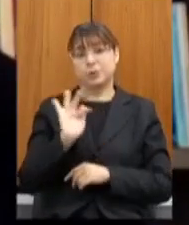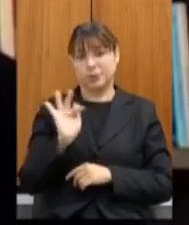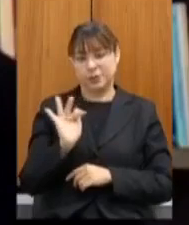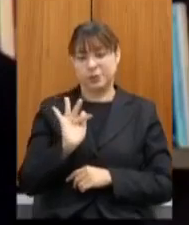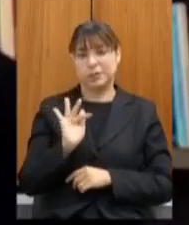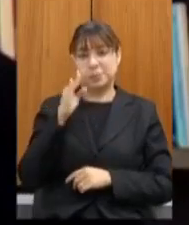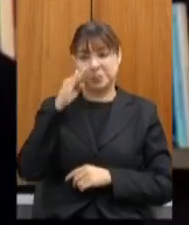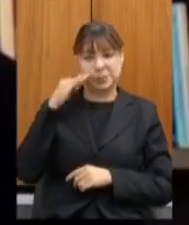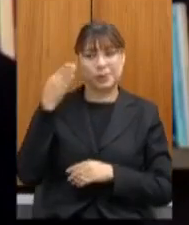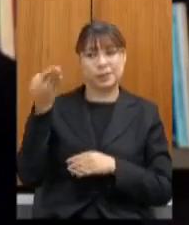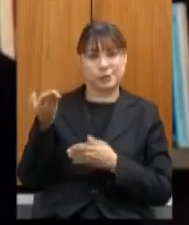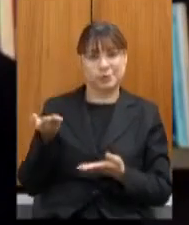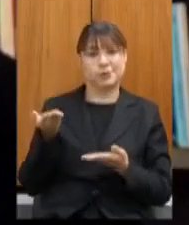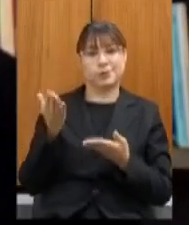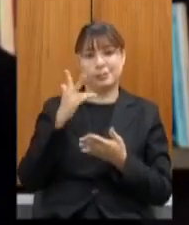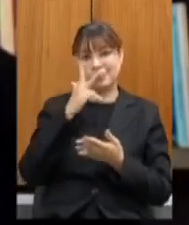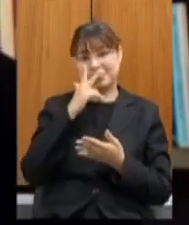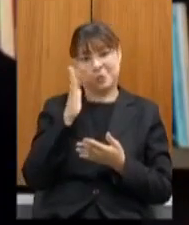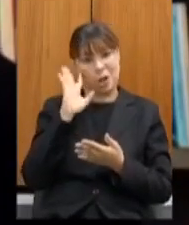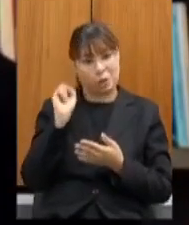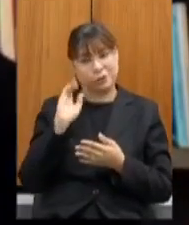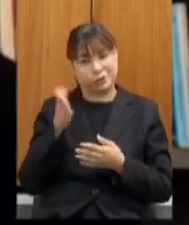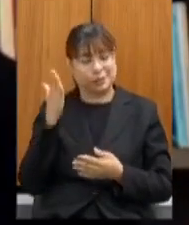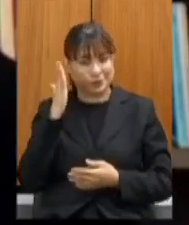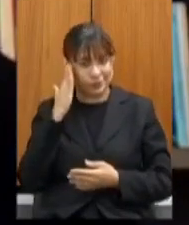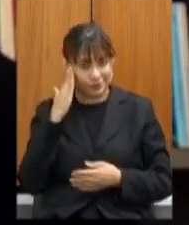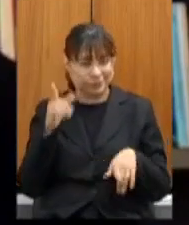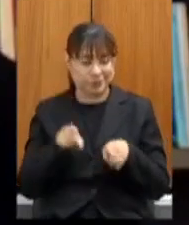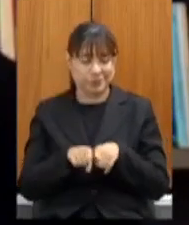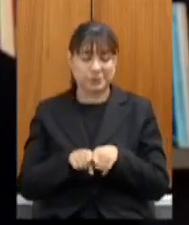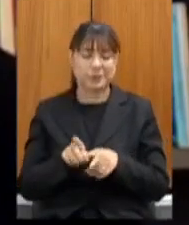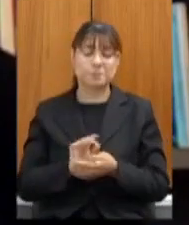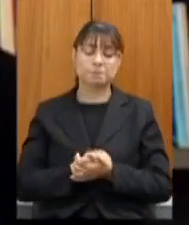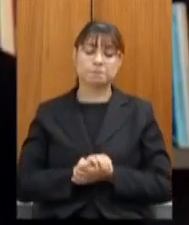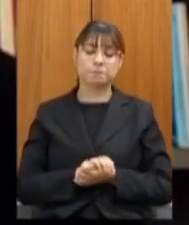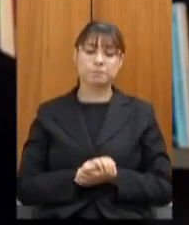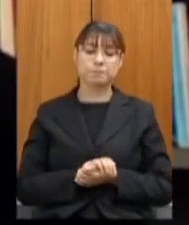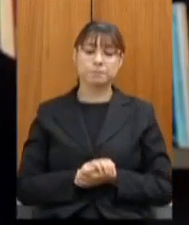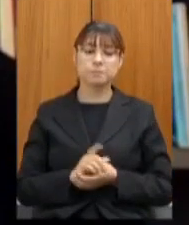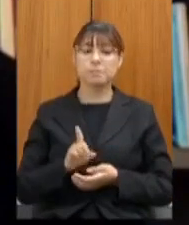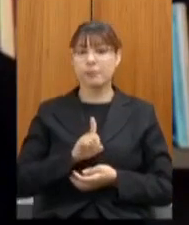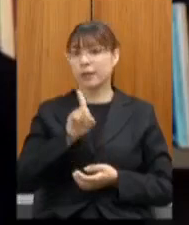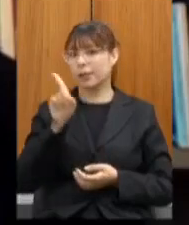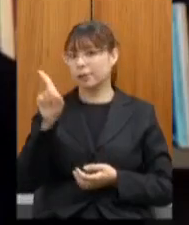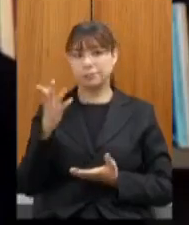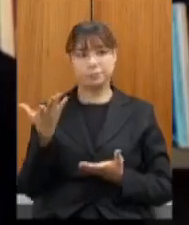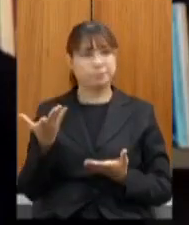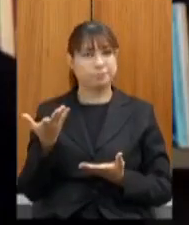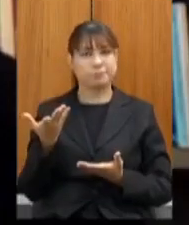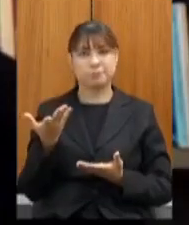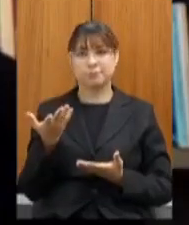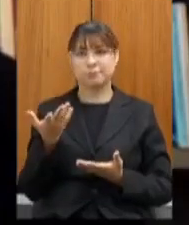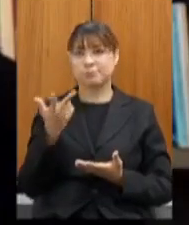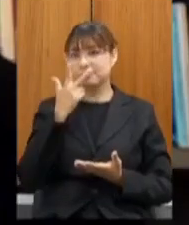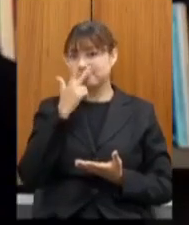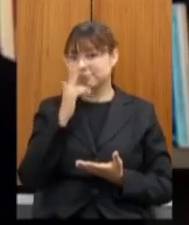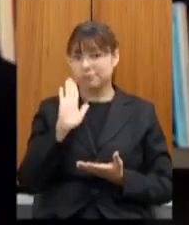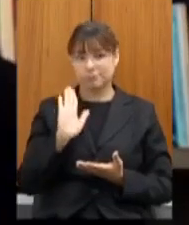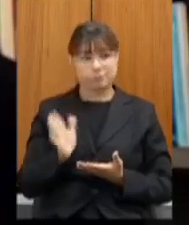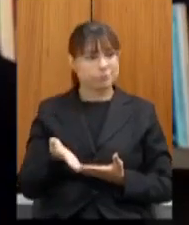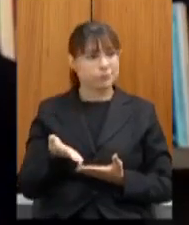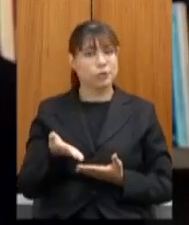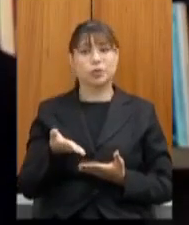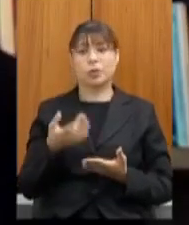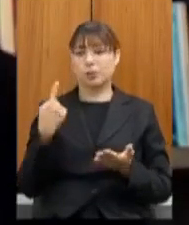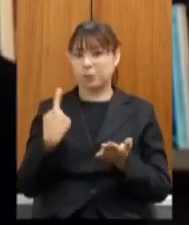cerqueiro só já deve ter deparado se deparado com essa notícia aí também lá parece que já tem data pra todo mundo ser